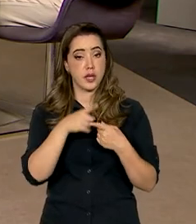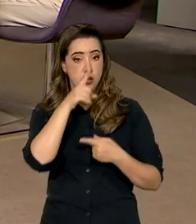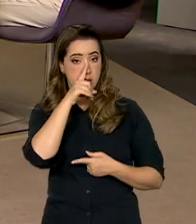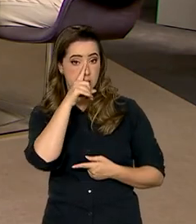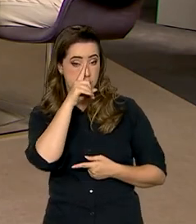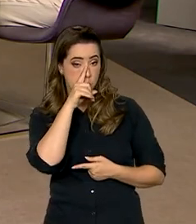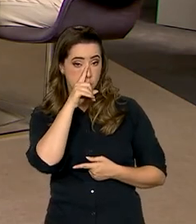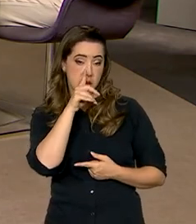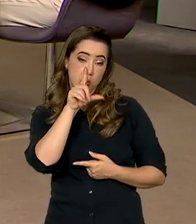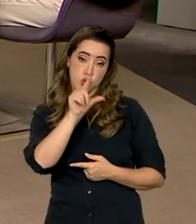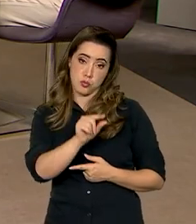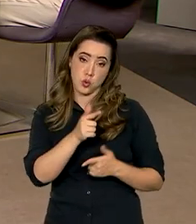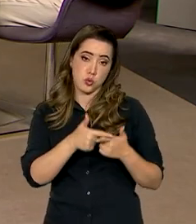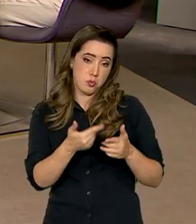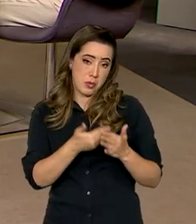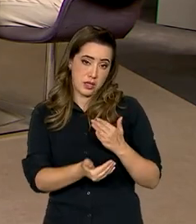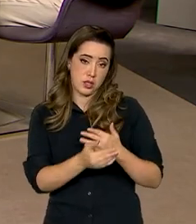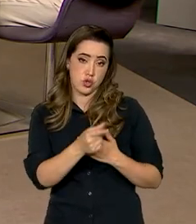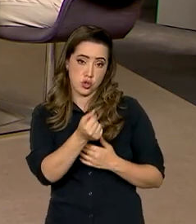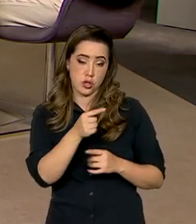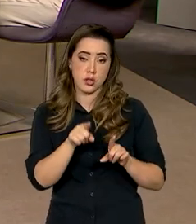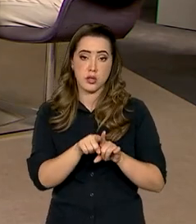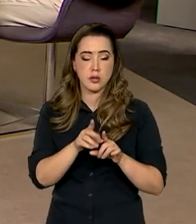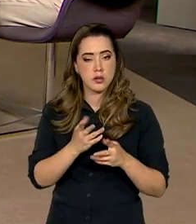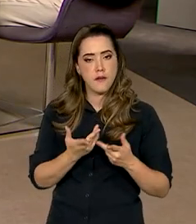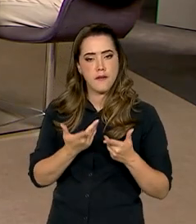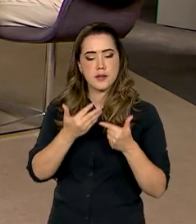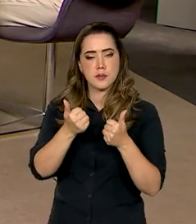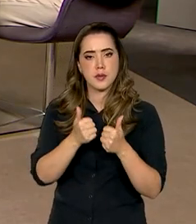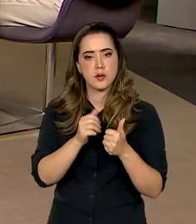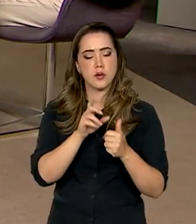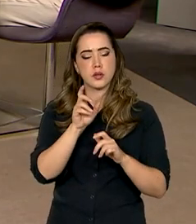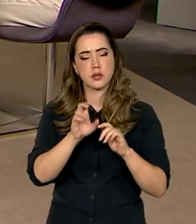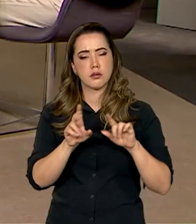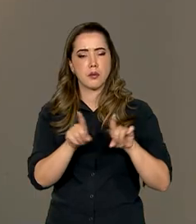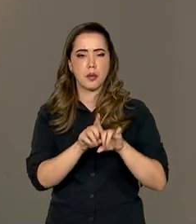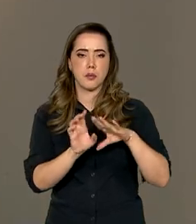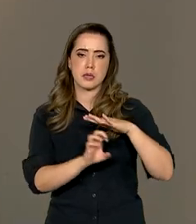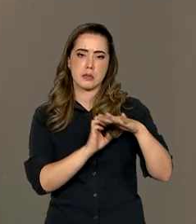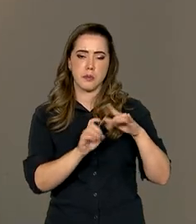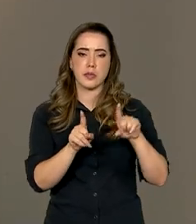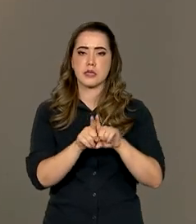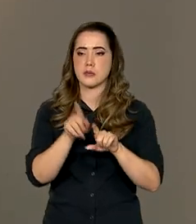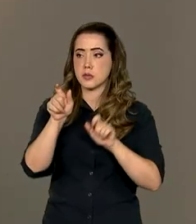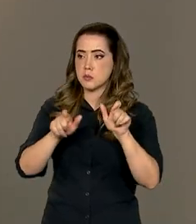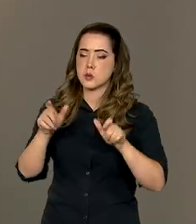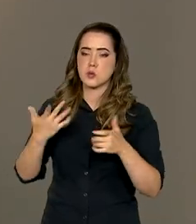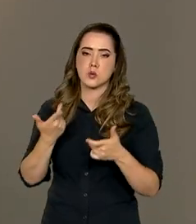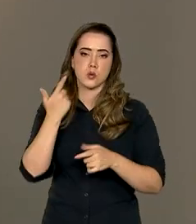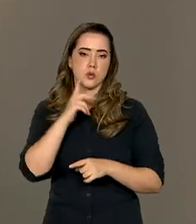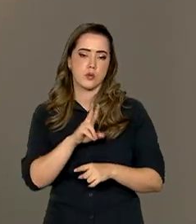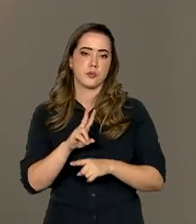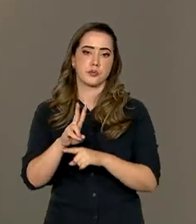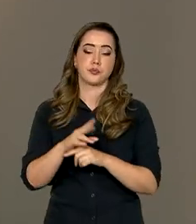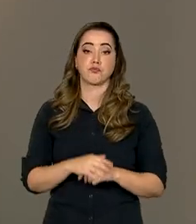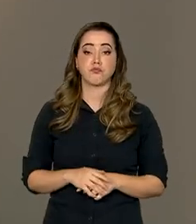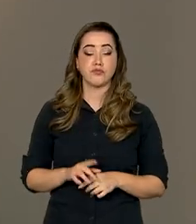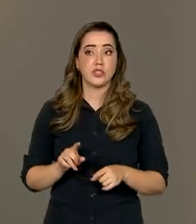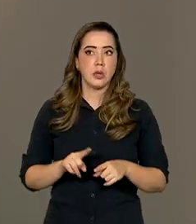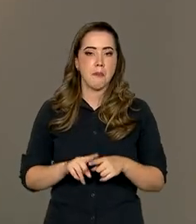juros melhores, tanto para as empresas como para as pessoas físicas. Mas, o outro lado, as debêntures também, são